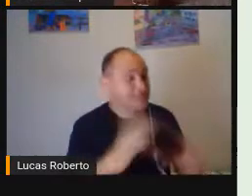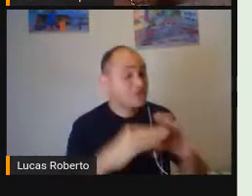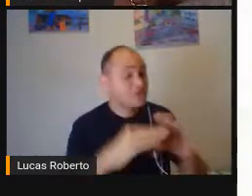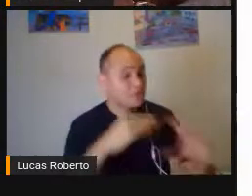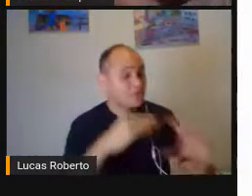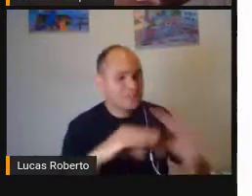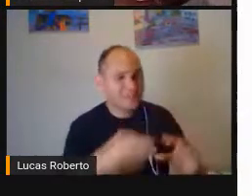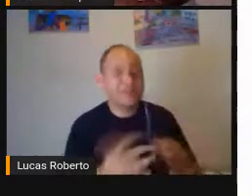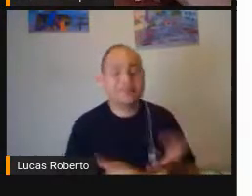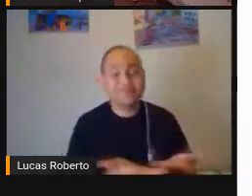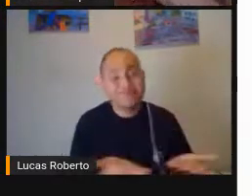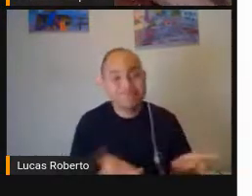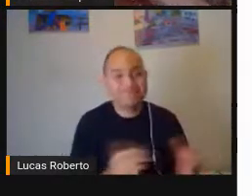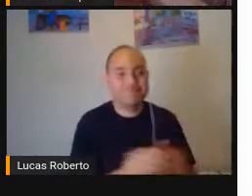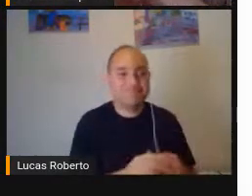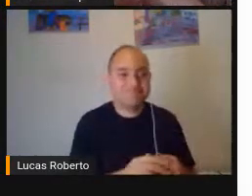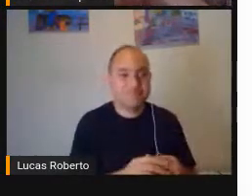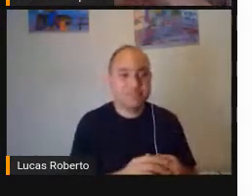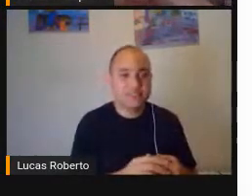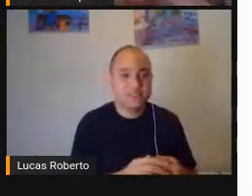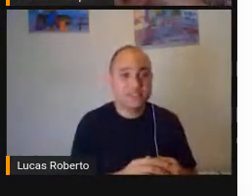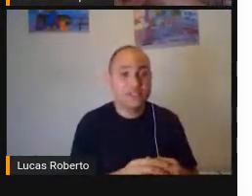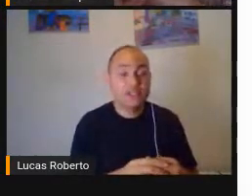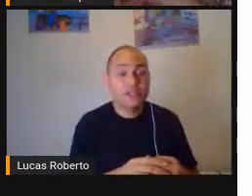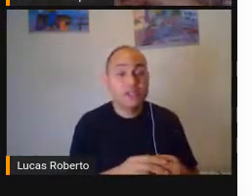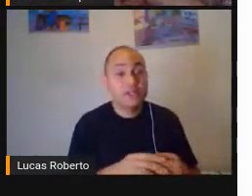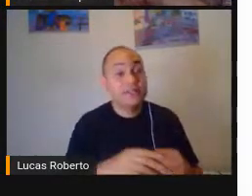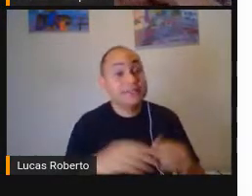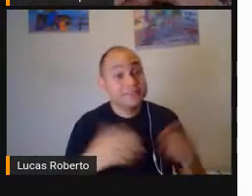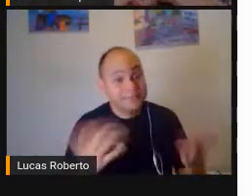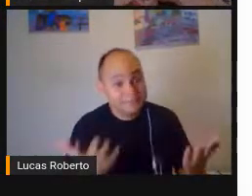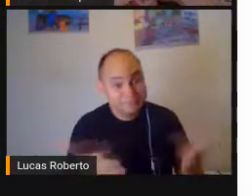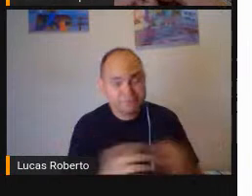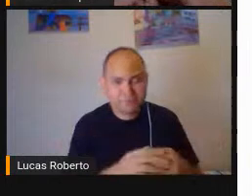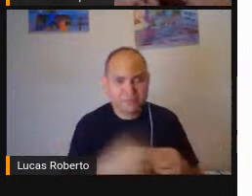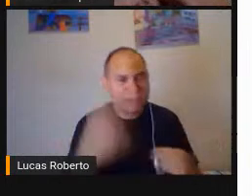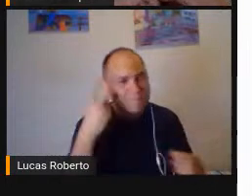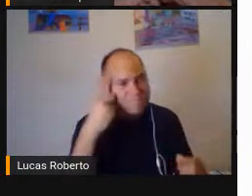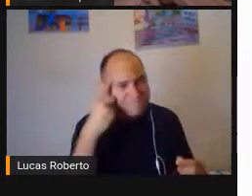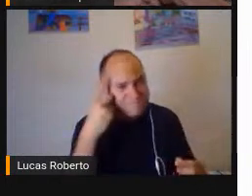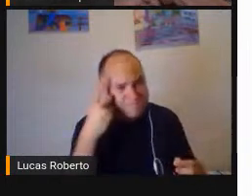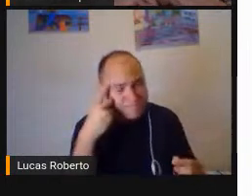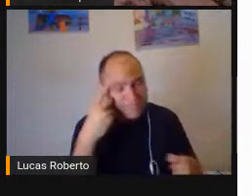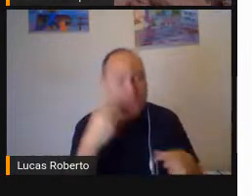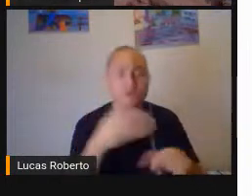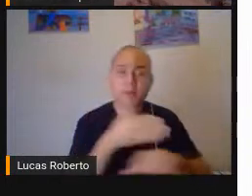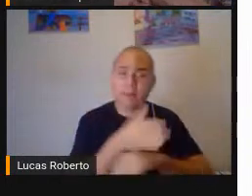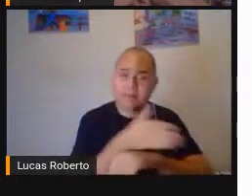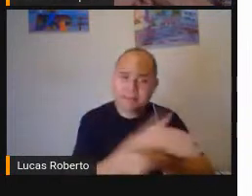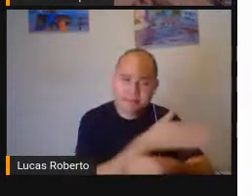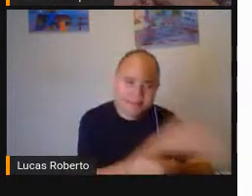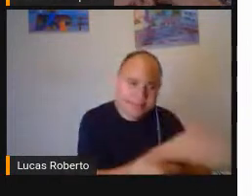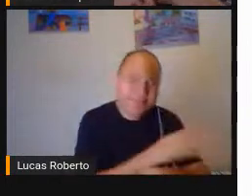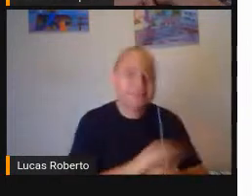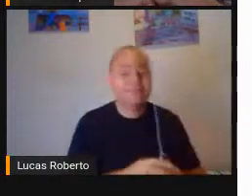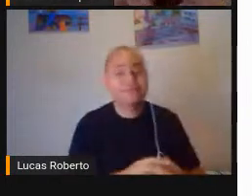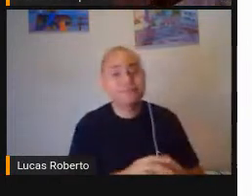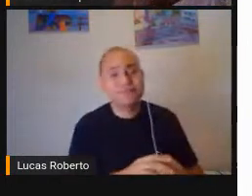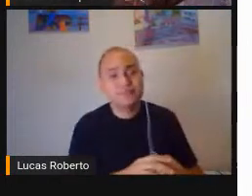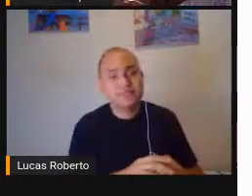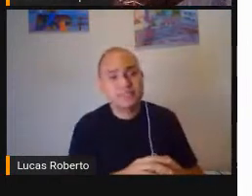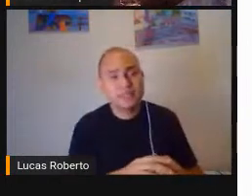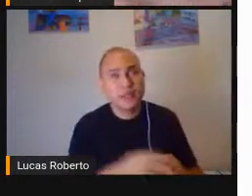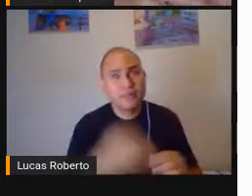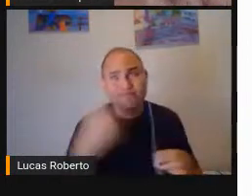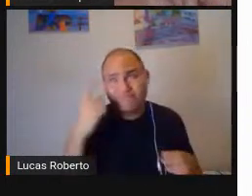Possibilitando E aí Através disso Pensando numa participação A partir de De uma